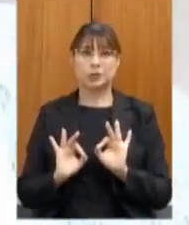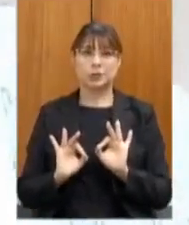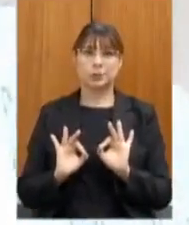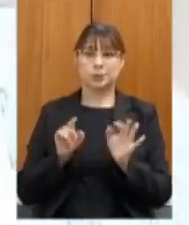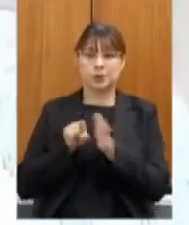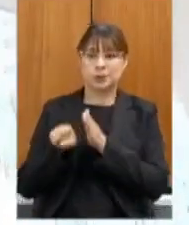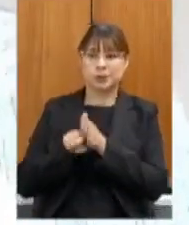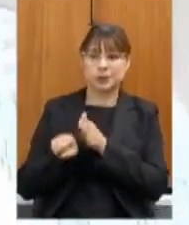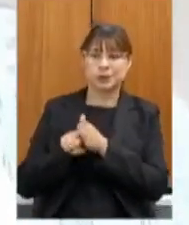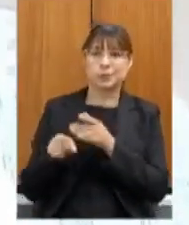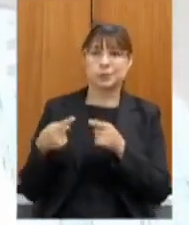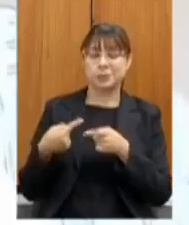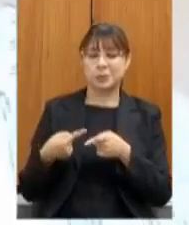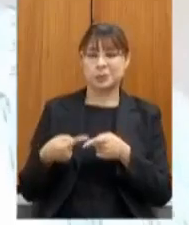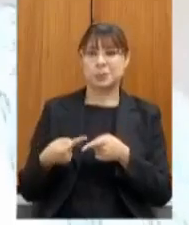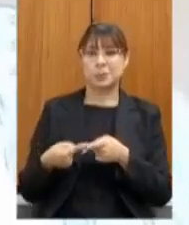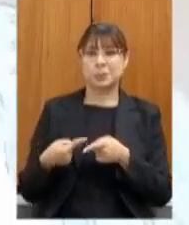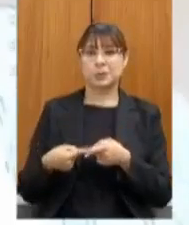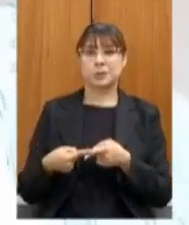as perguntas porque